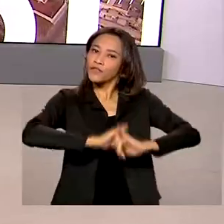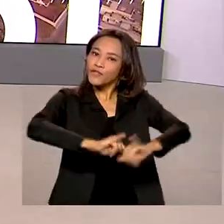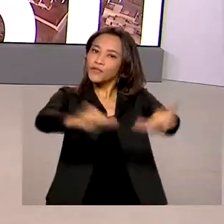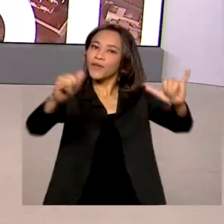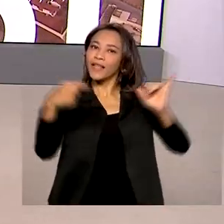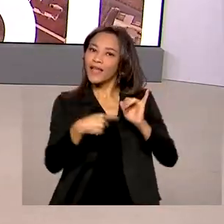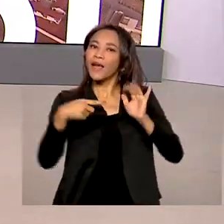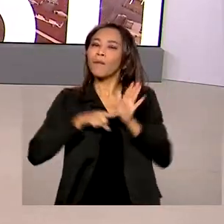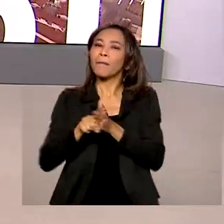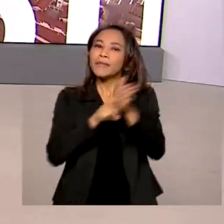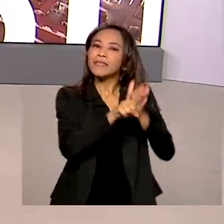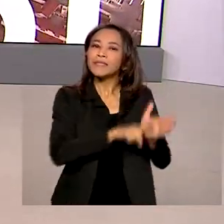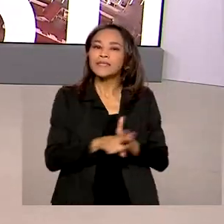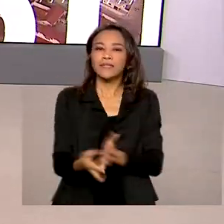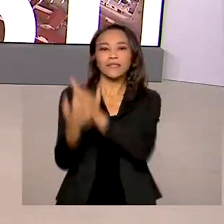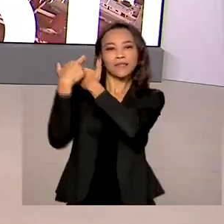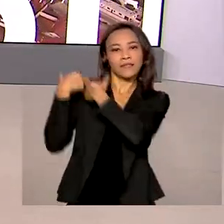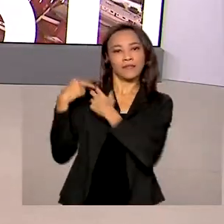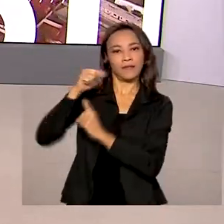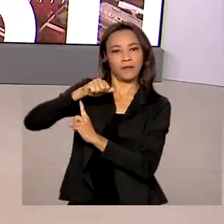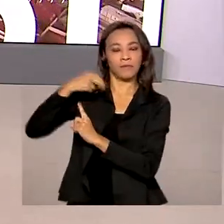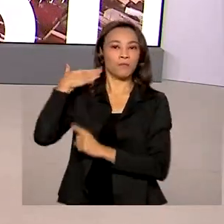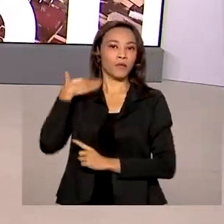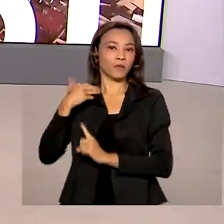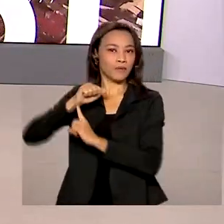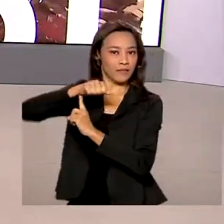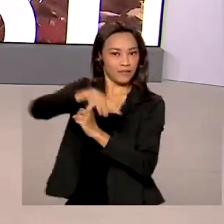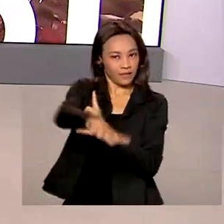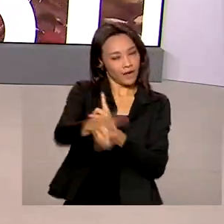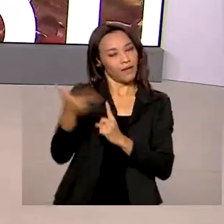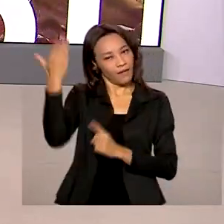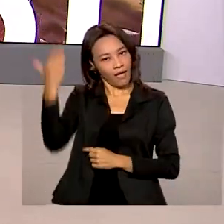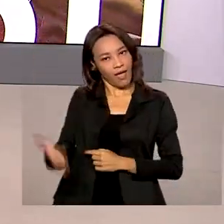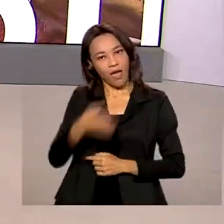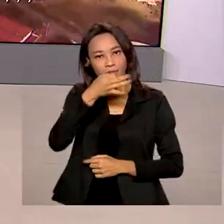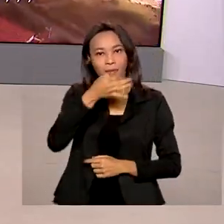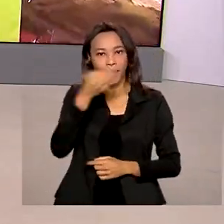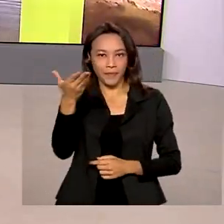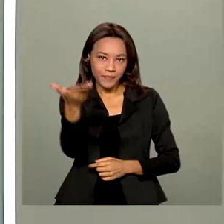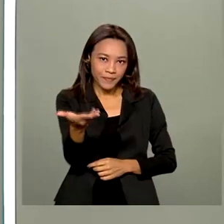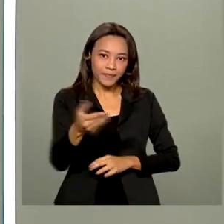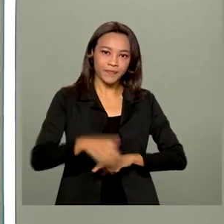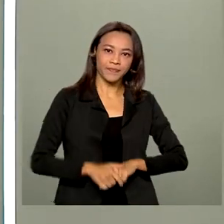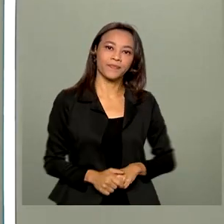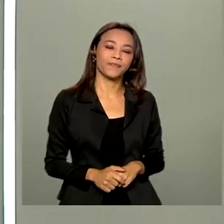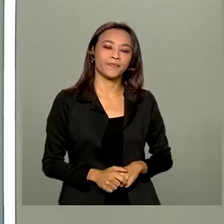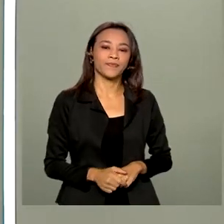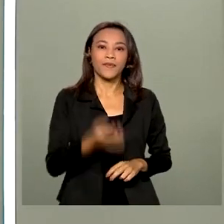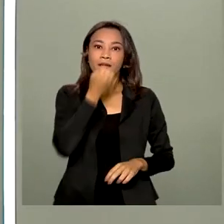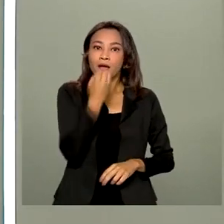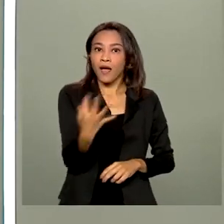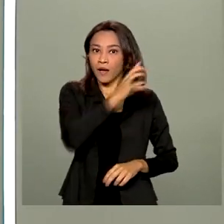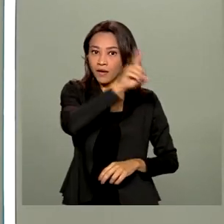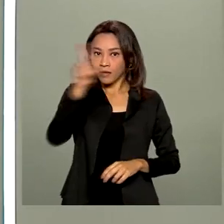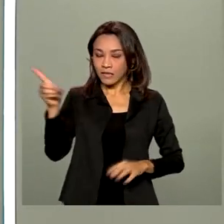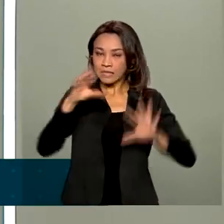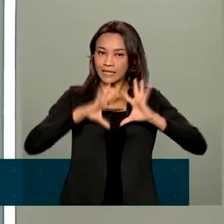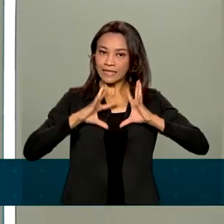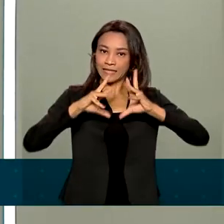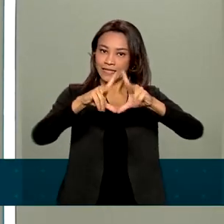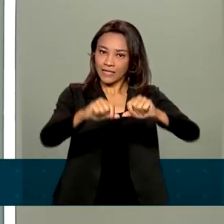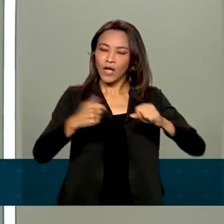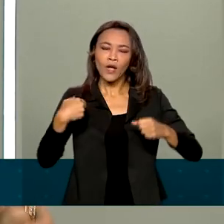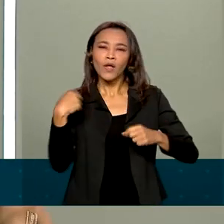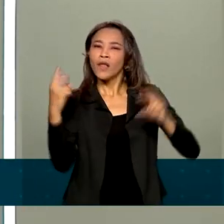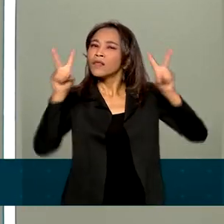pesquisa feita pelo Banco Central. Esses são os assuntos do comentário de Ricardo Caldas. Bom dia, bom dia a todos. O nosso